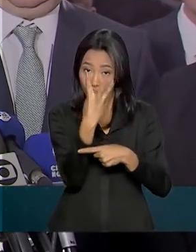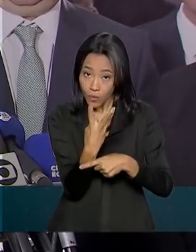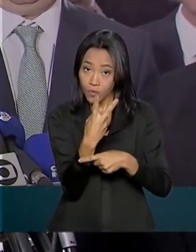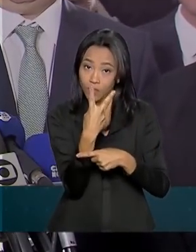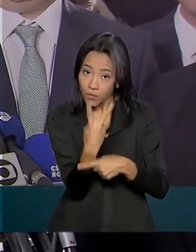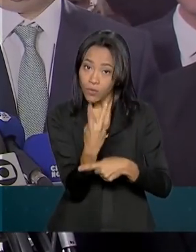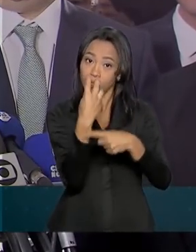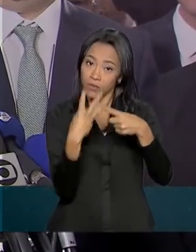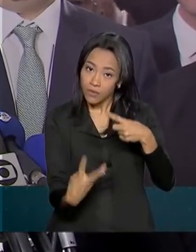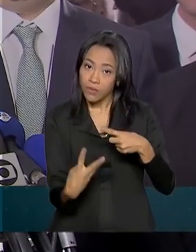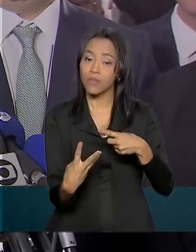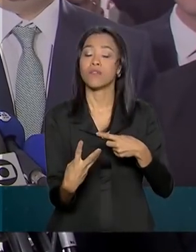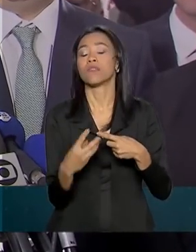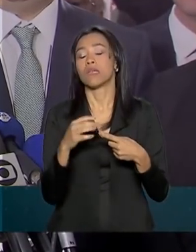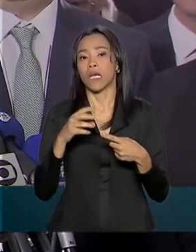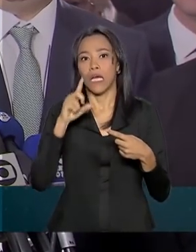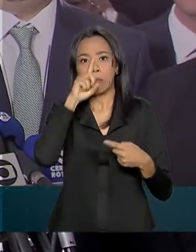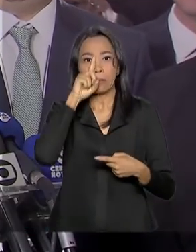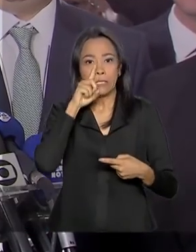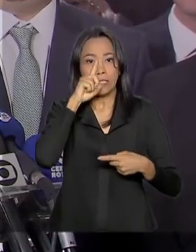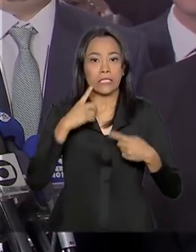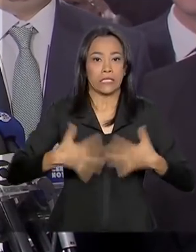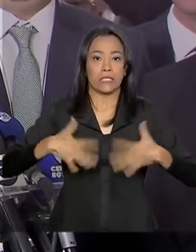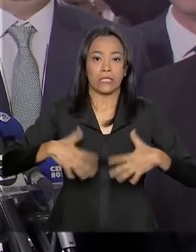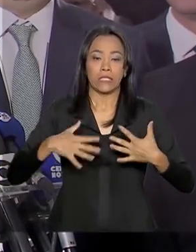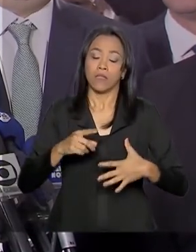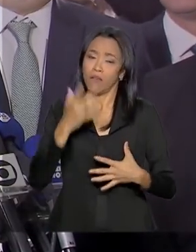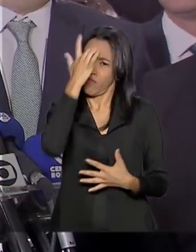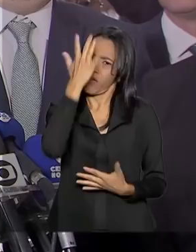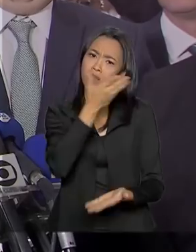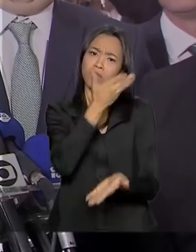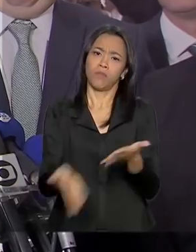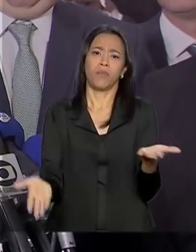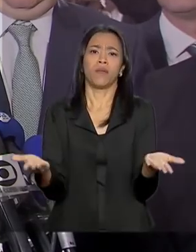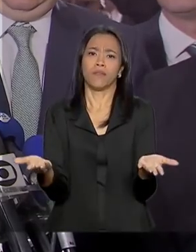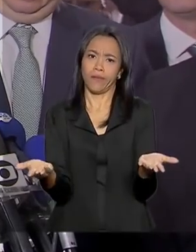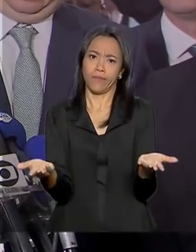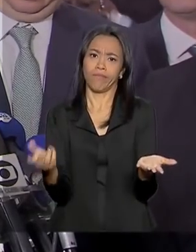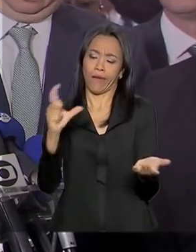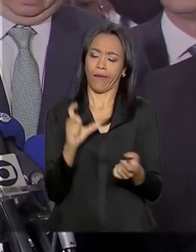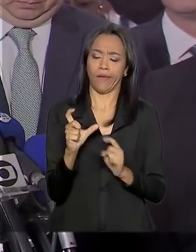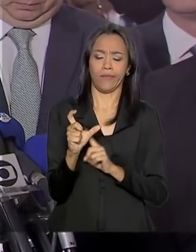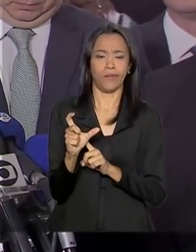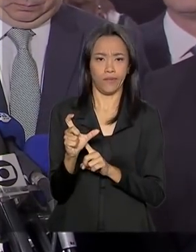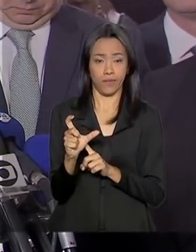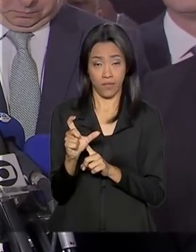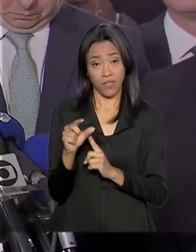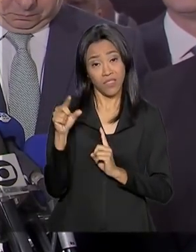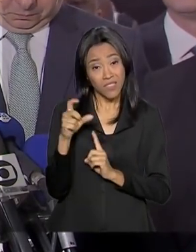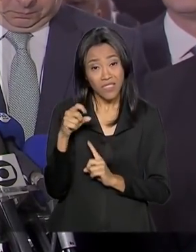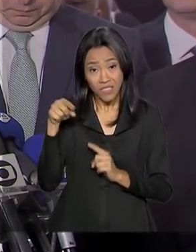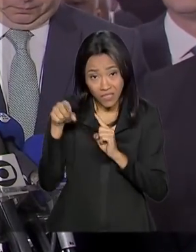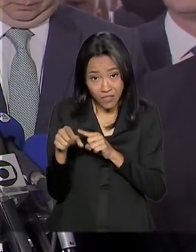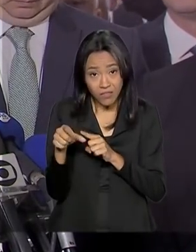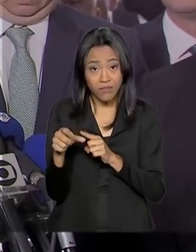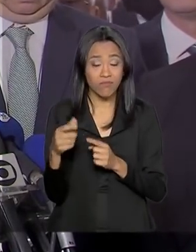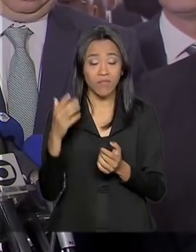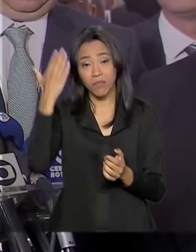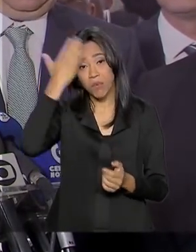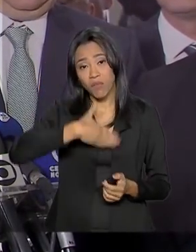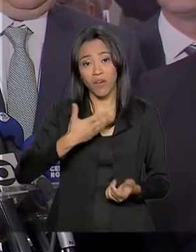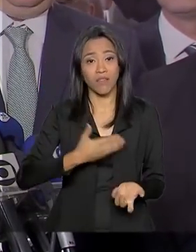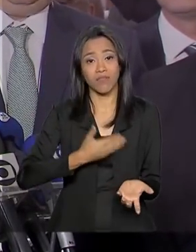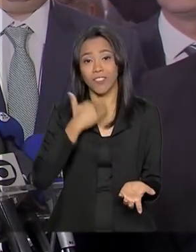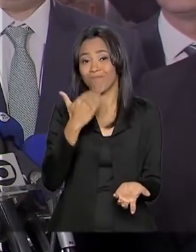Então acaba sendo muito fácil o cidadão perder a carteira, atingir a pontuação. E isso tem se mostrado ineficaz, porque os